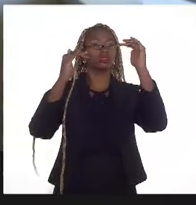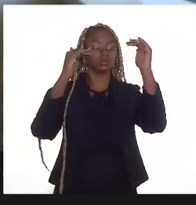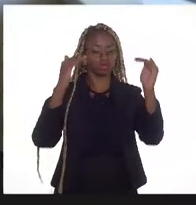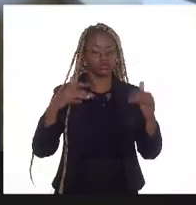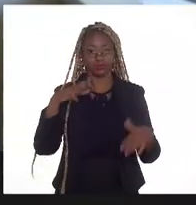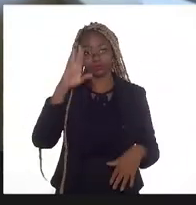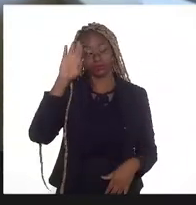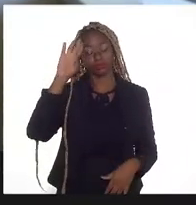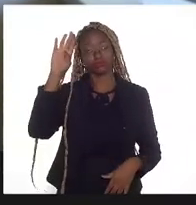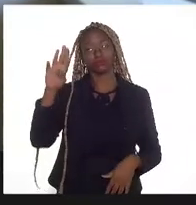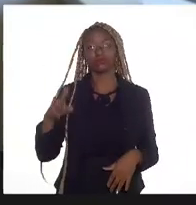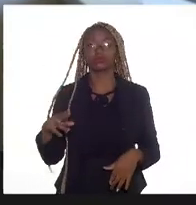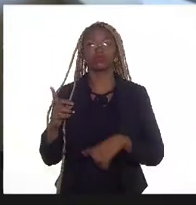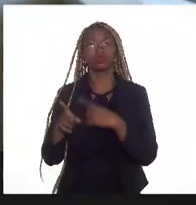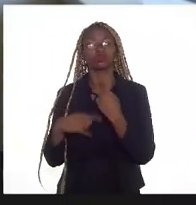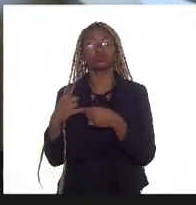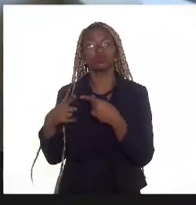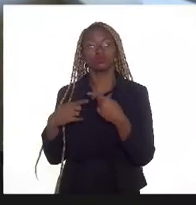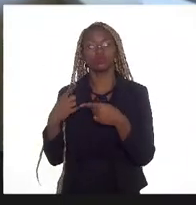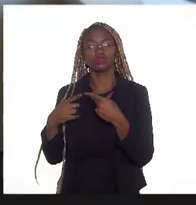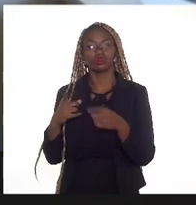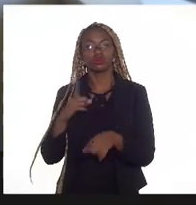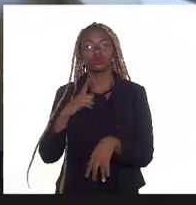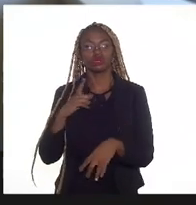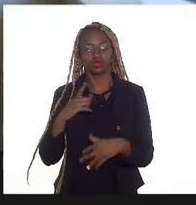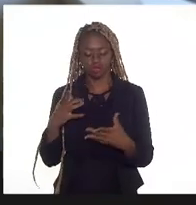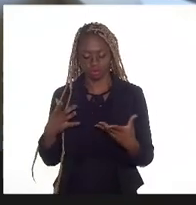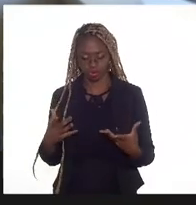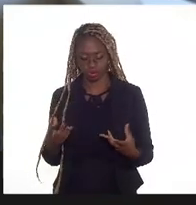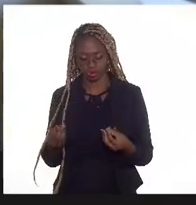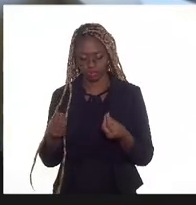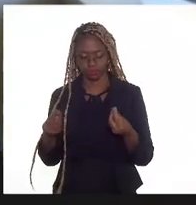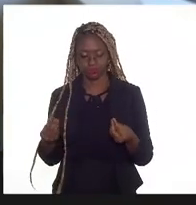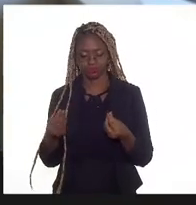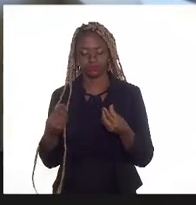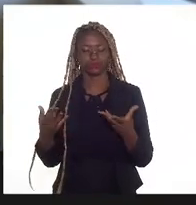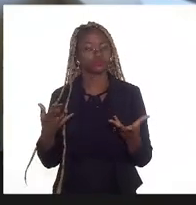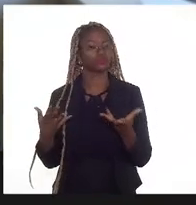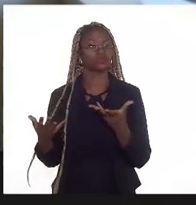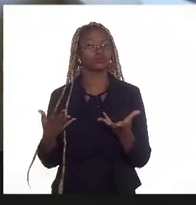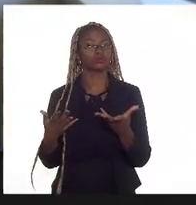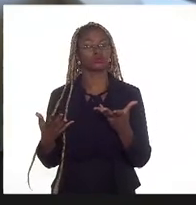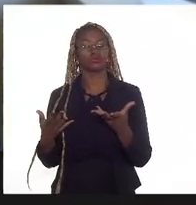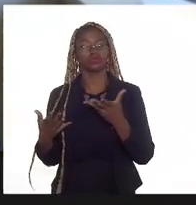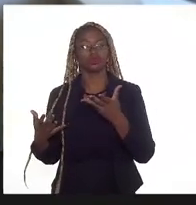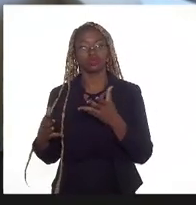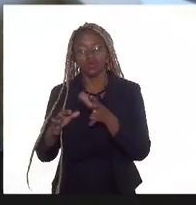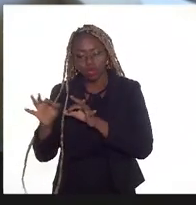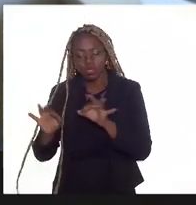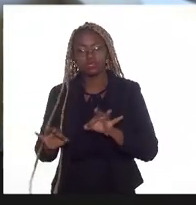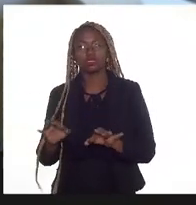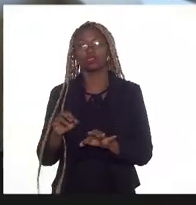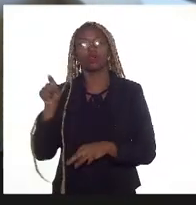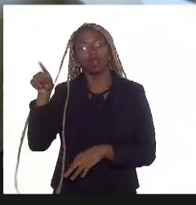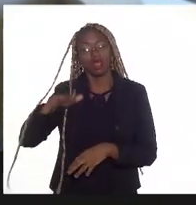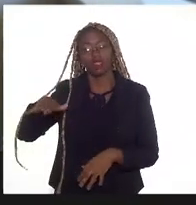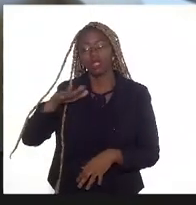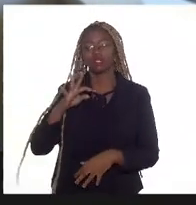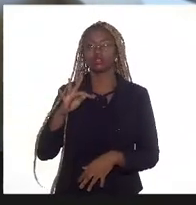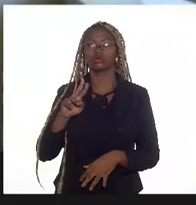depois que entrou em operação o campo de Tupi, ex-Lula.